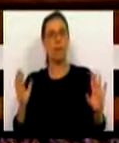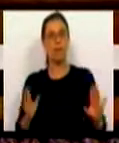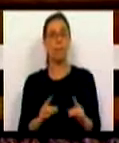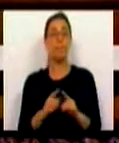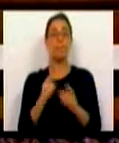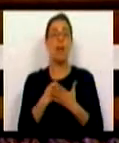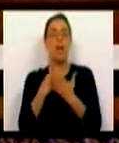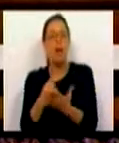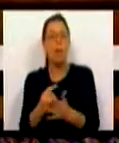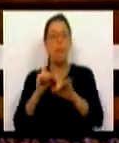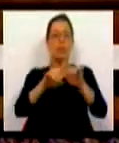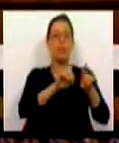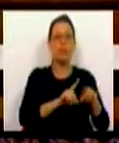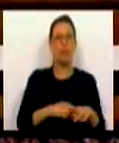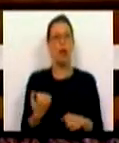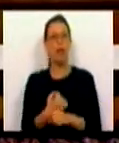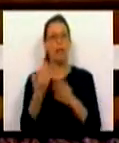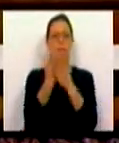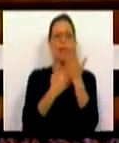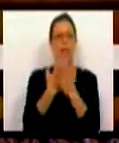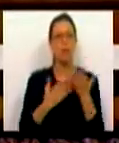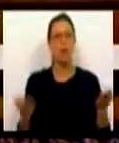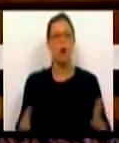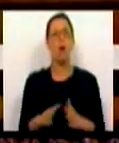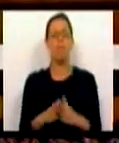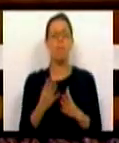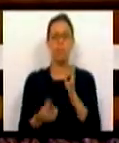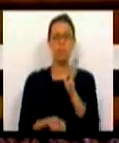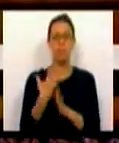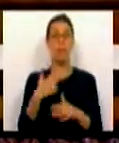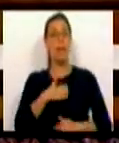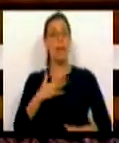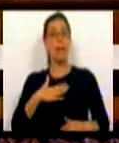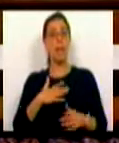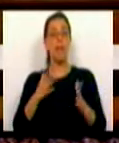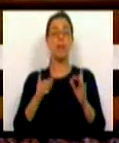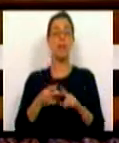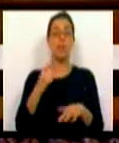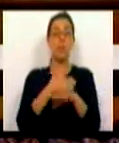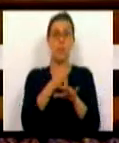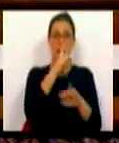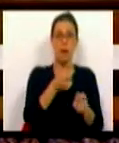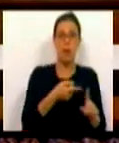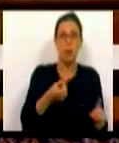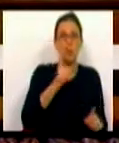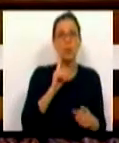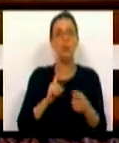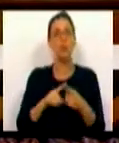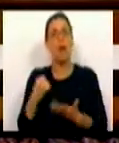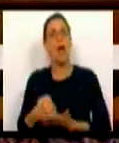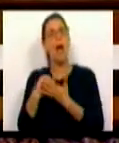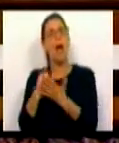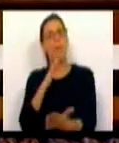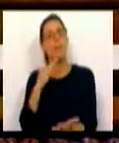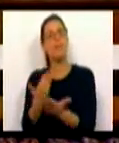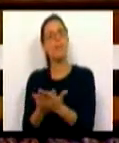através de apoios à diversificação da atividade económica, à criação de empresas que não são necessariamente do setor agrícola, aos apoios